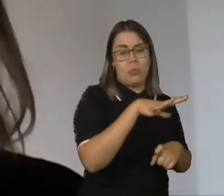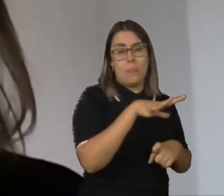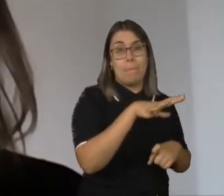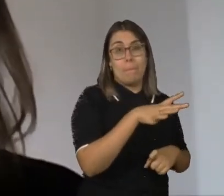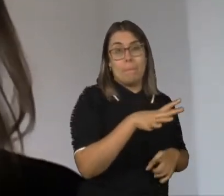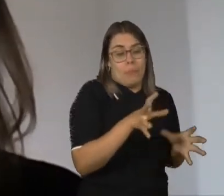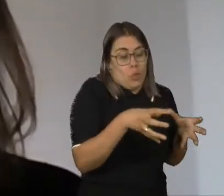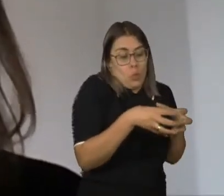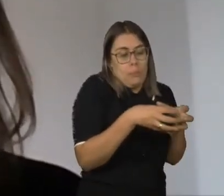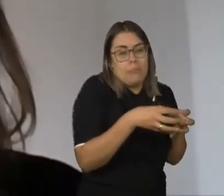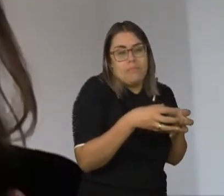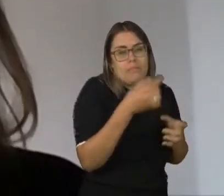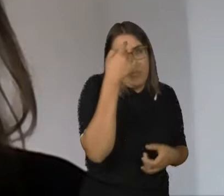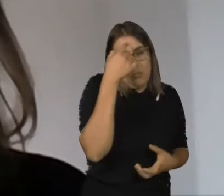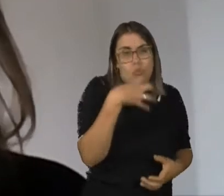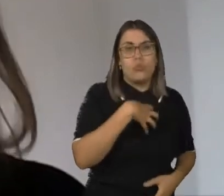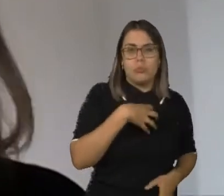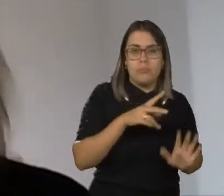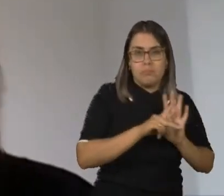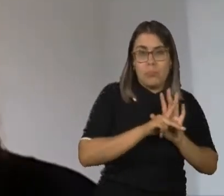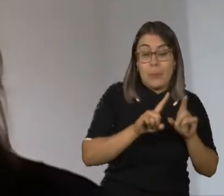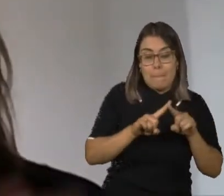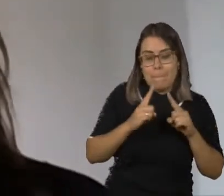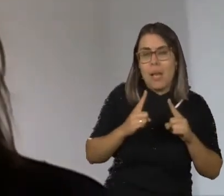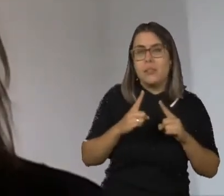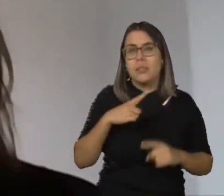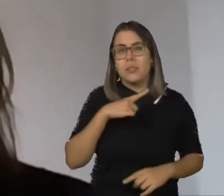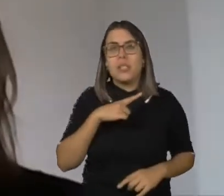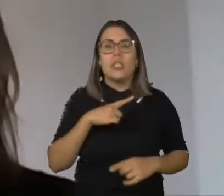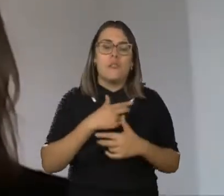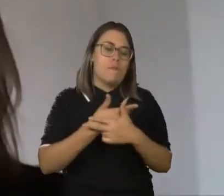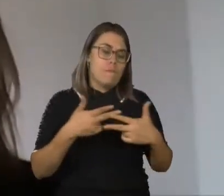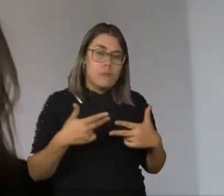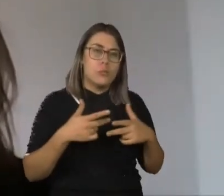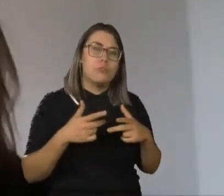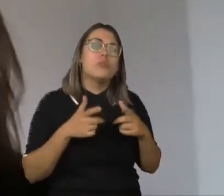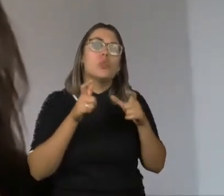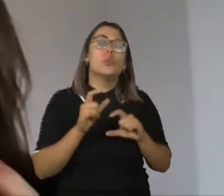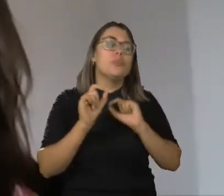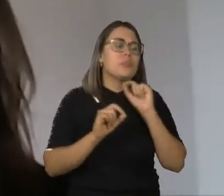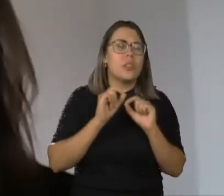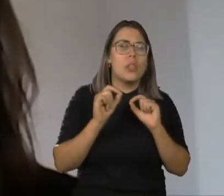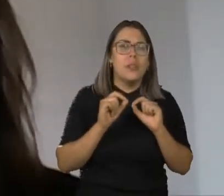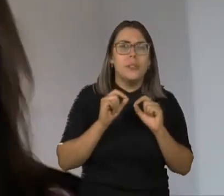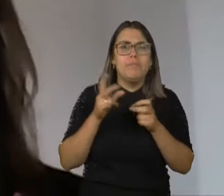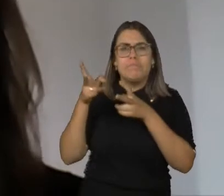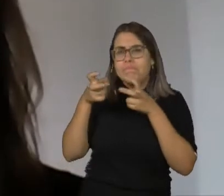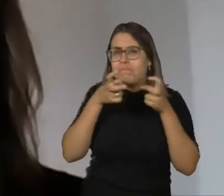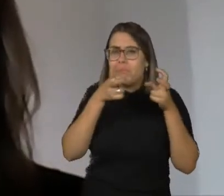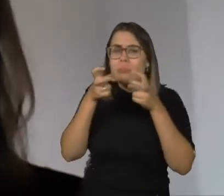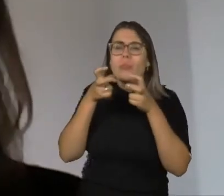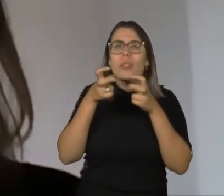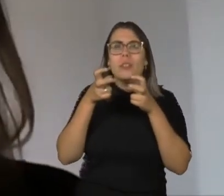atuação médica, e do conhecimento médico. Mas existam formas de entender. Então, nós entendemos que essa compreensão parte de um